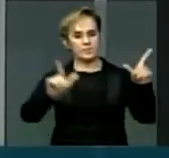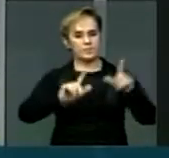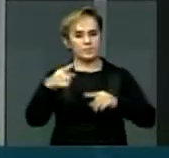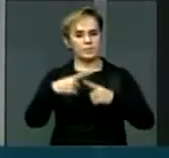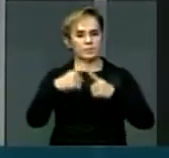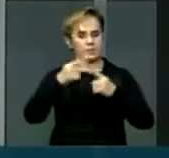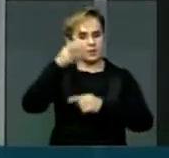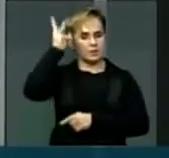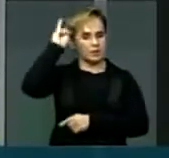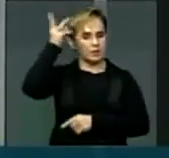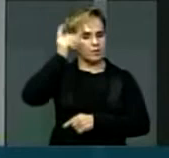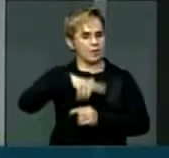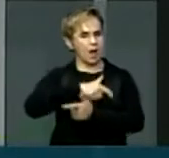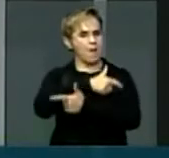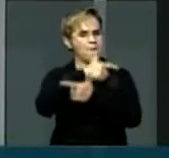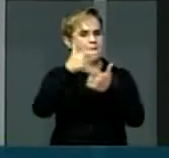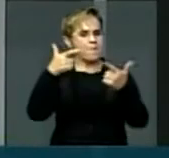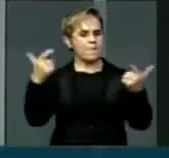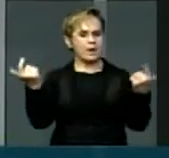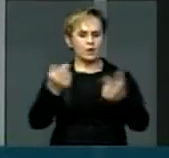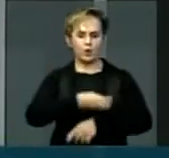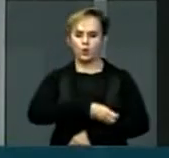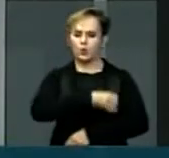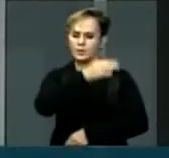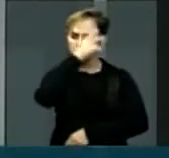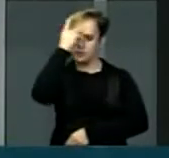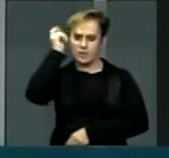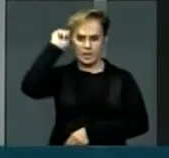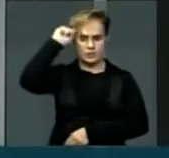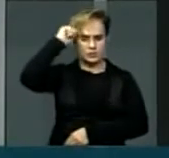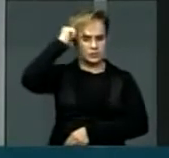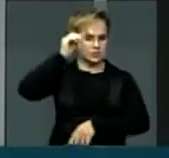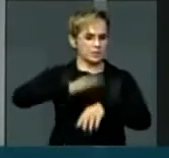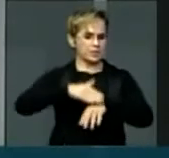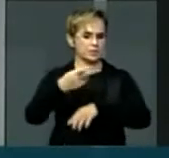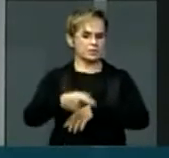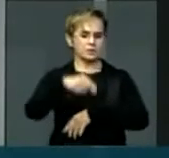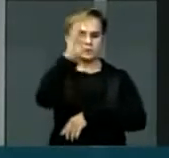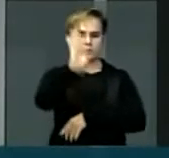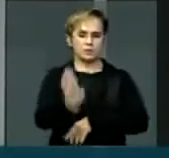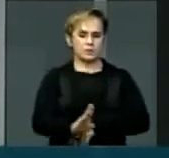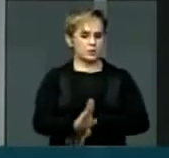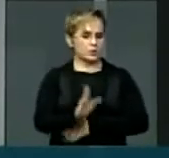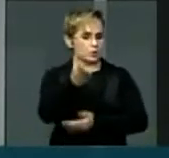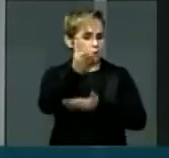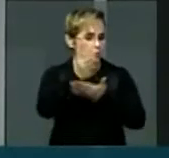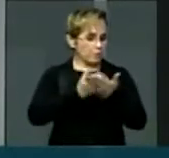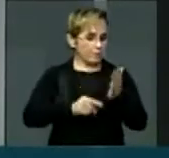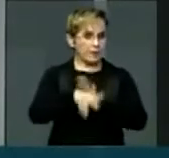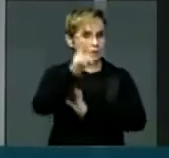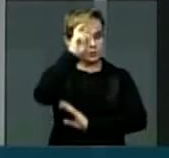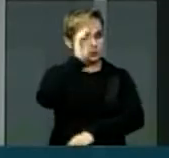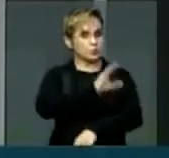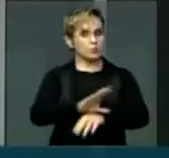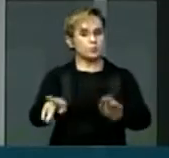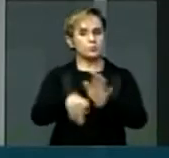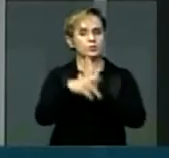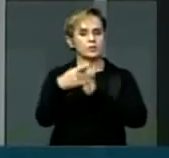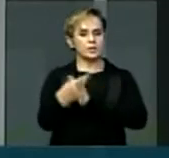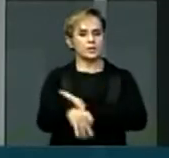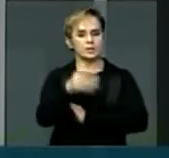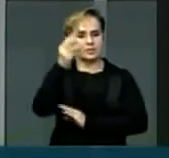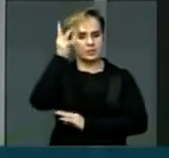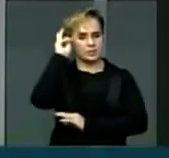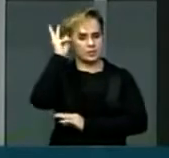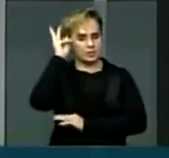concentra a maior quantidade de negros do Brasil e parte da cultura maranhense, especialmente o São João, tem